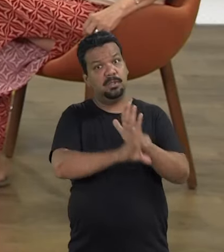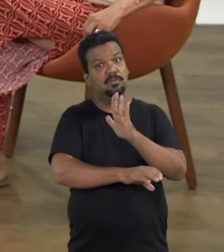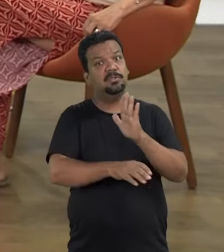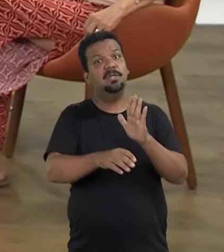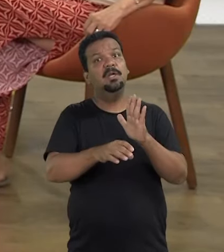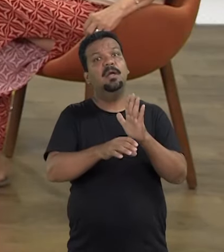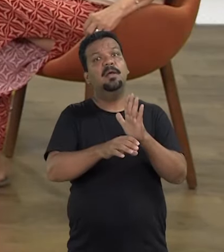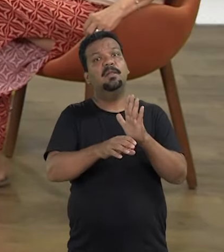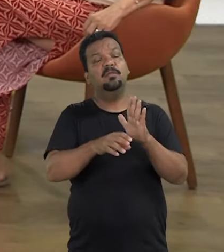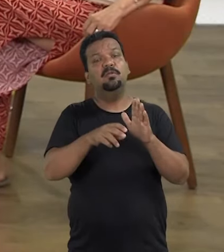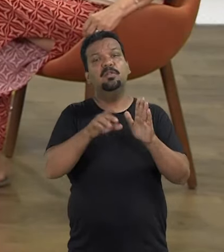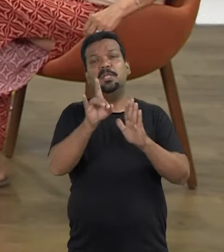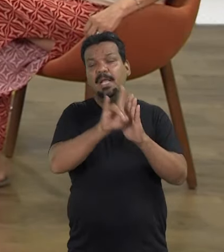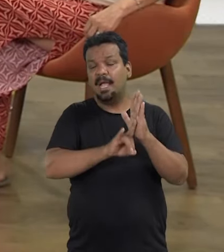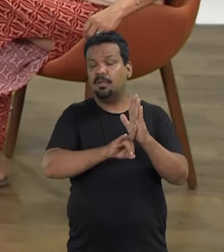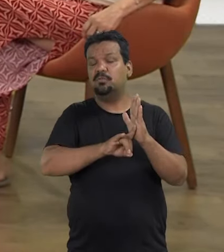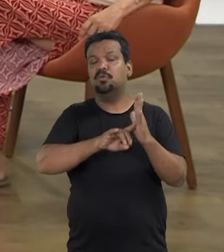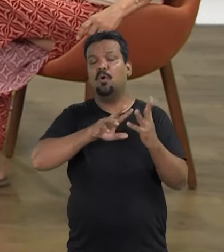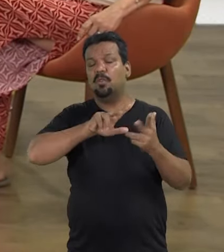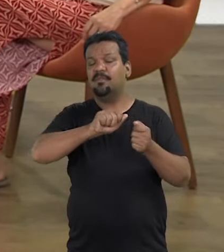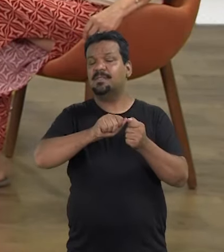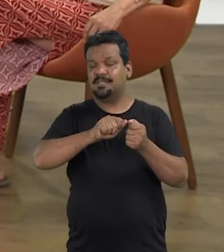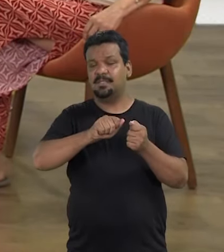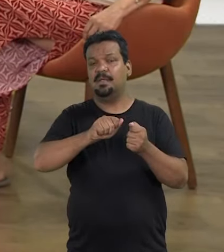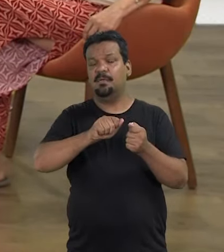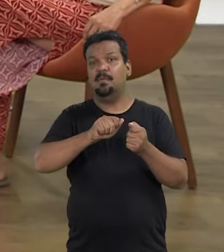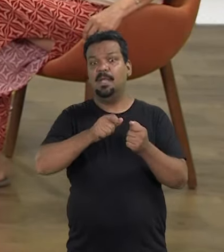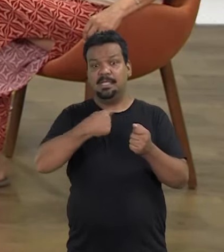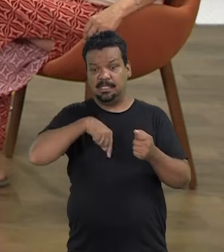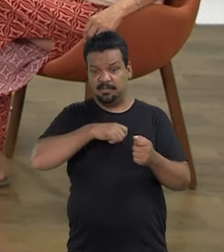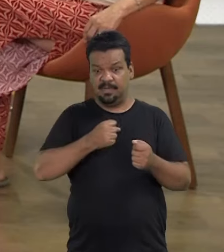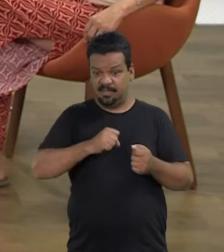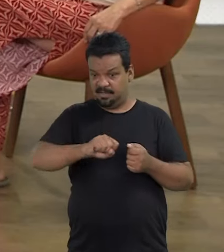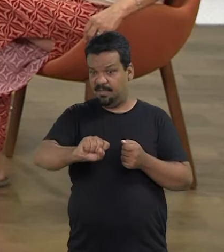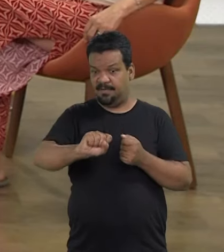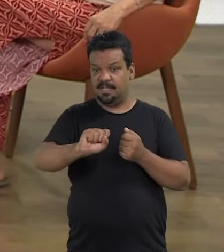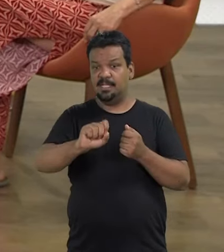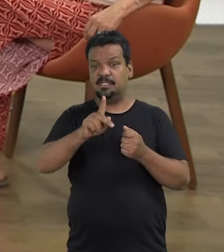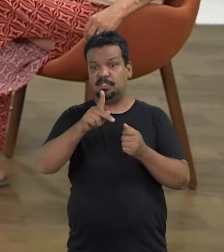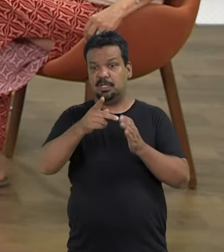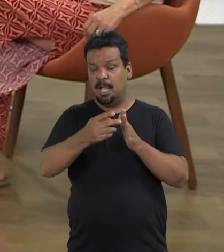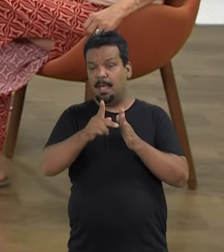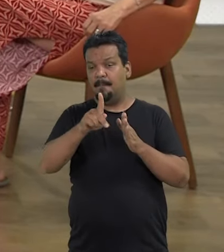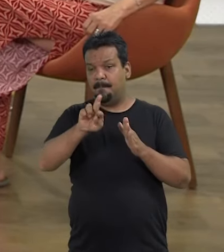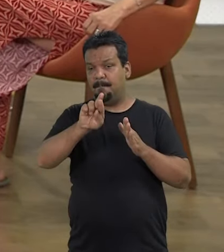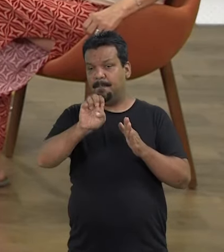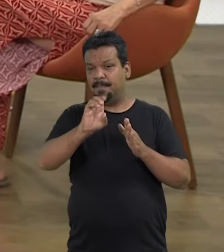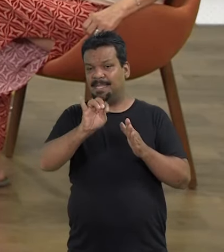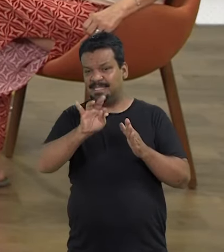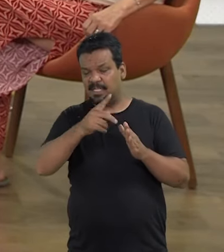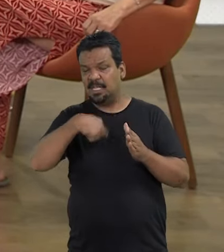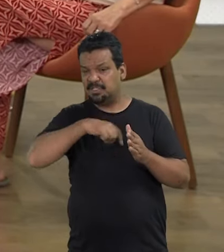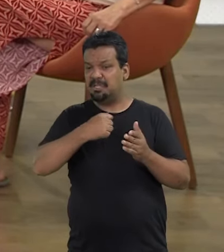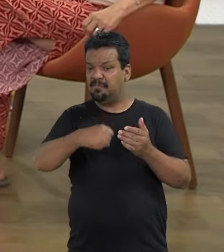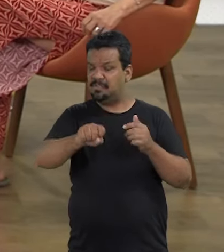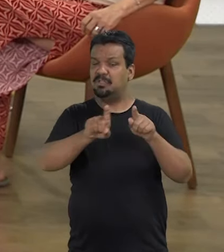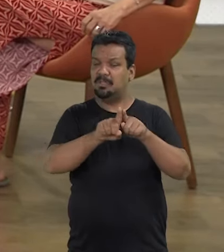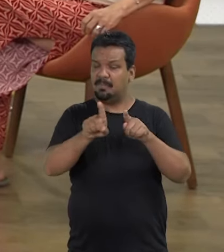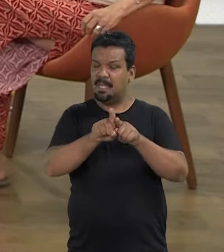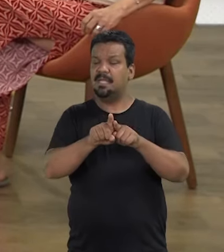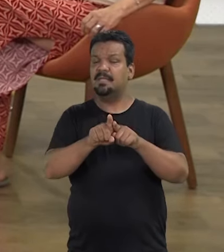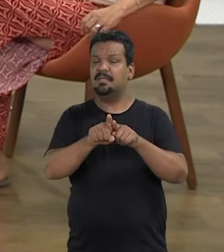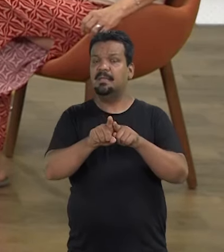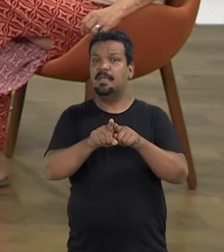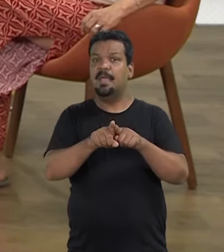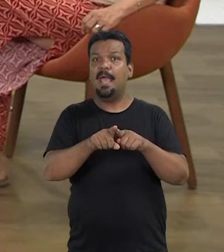preceitos contidos na Declaração Universal dos Direitos Humanos. Então, se a gente vai defender os preceitos, somos defensores de direitos